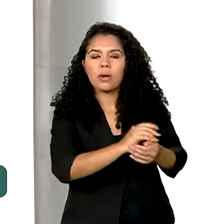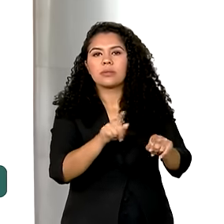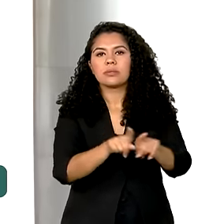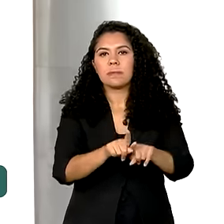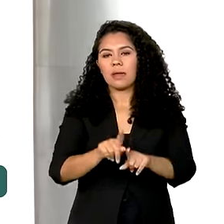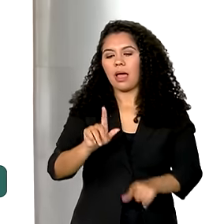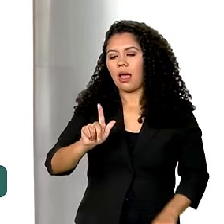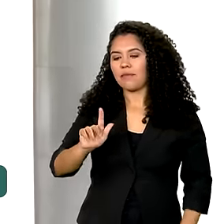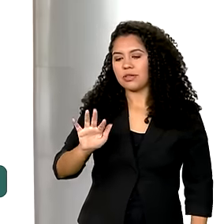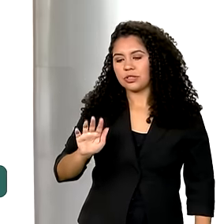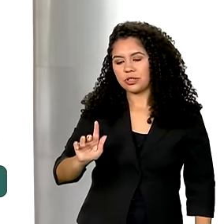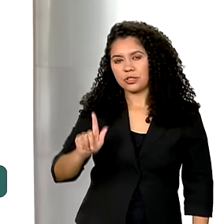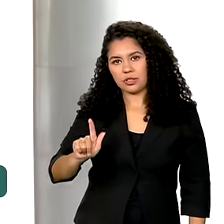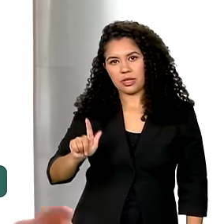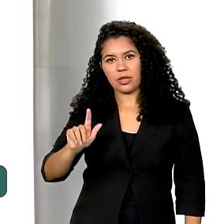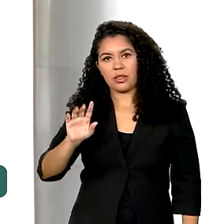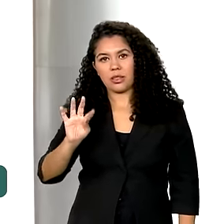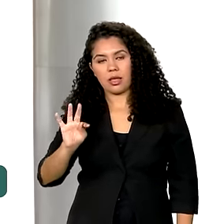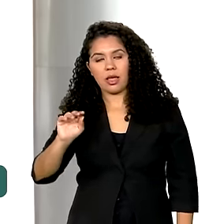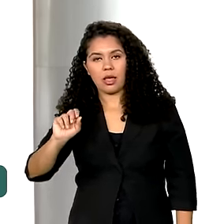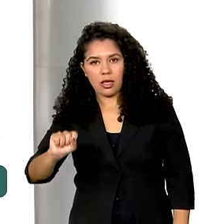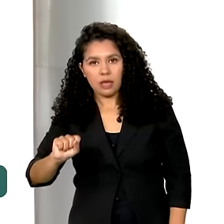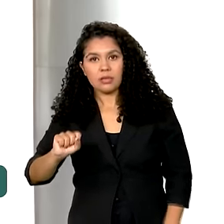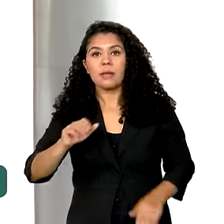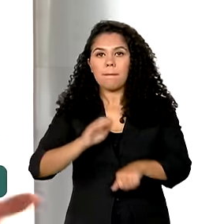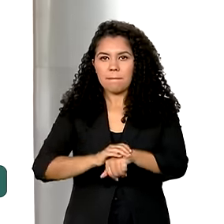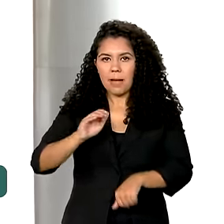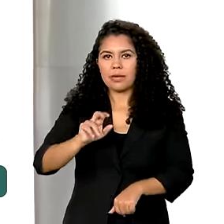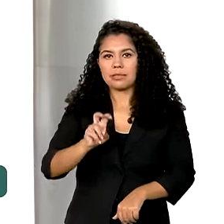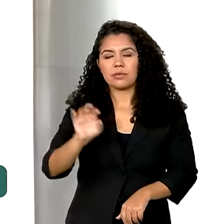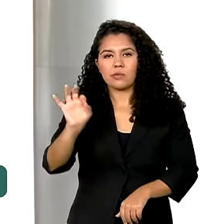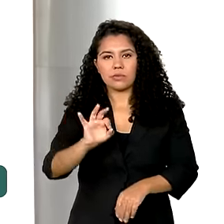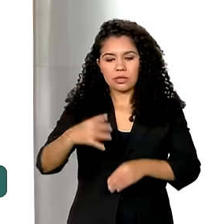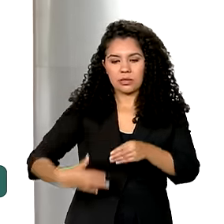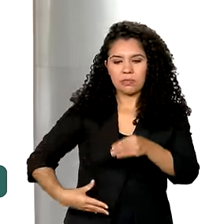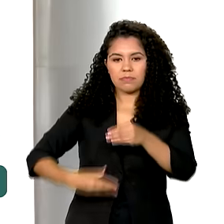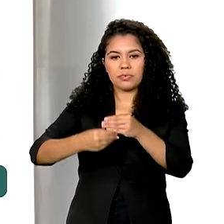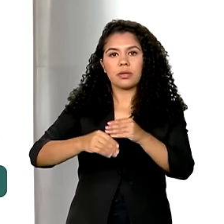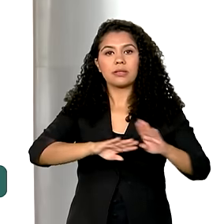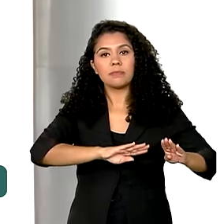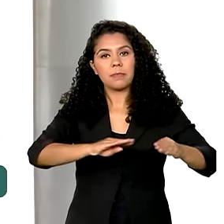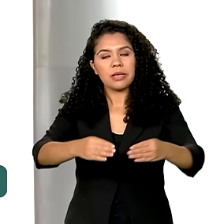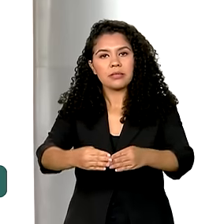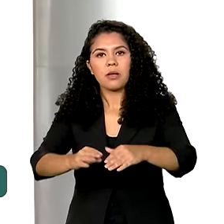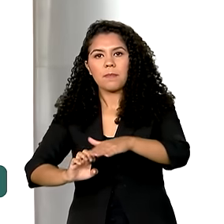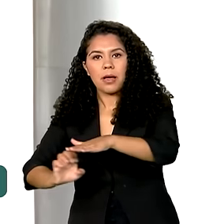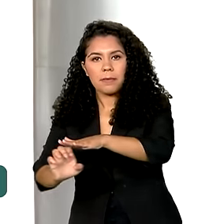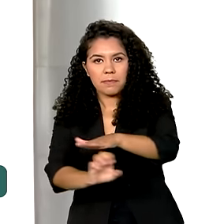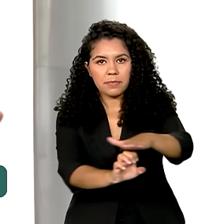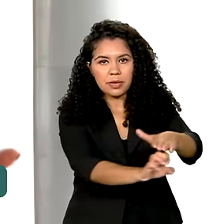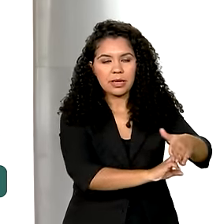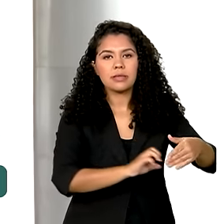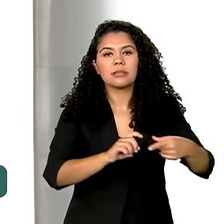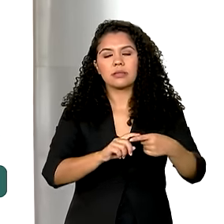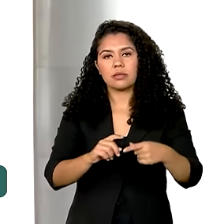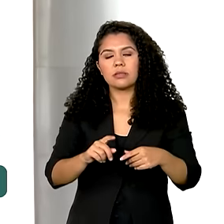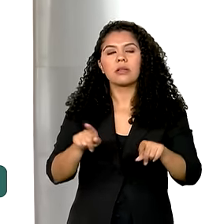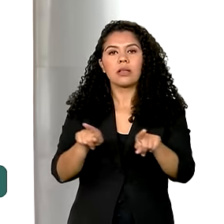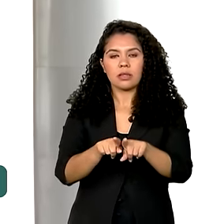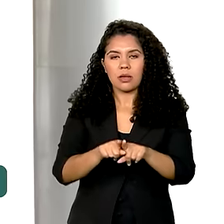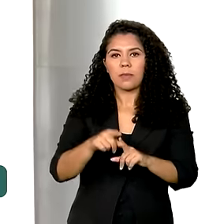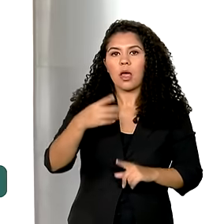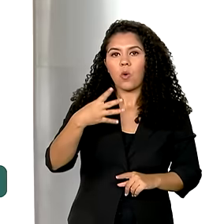mais 5%. Metade desse valor será destinado a micro, pequenas e médias empresas e até 40% do